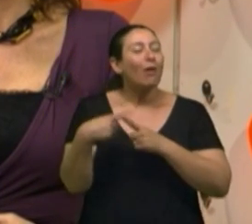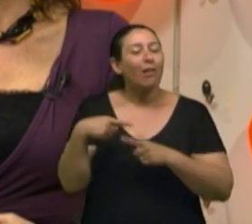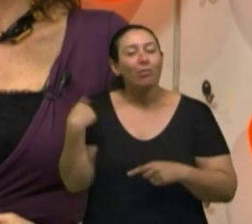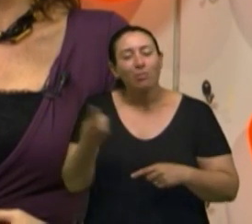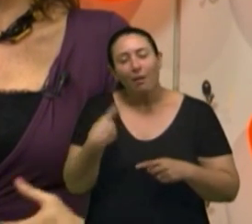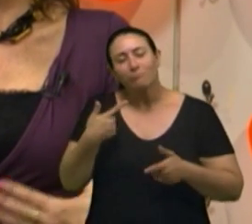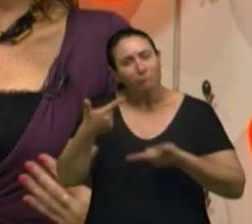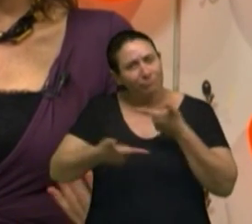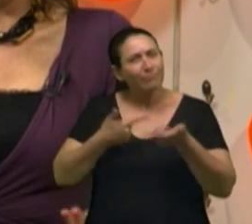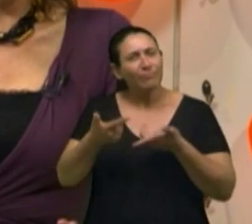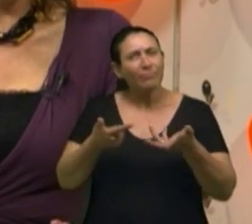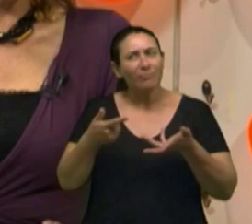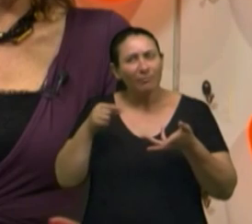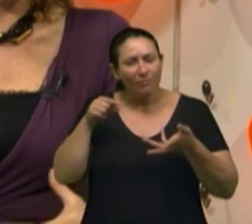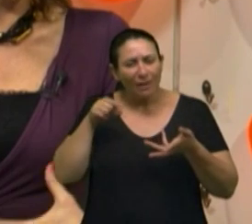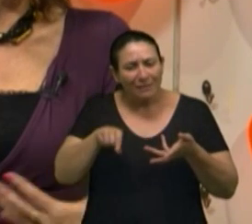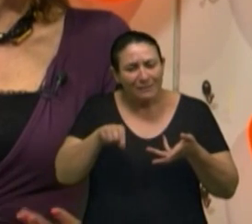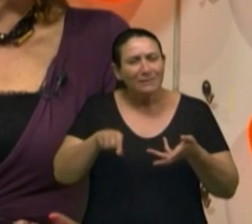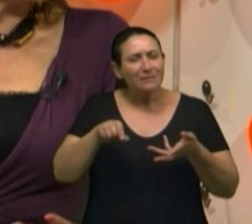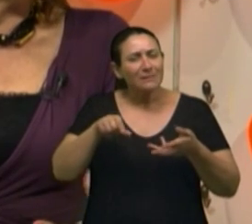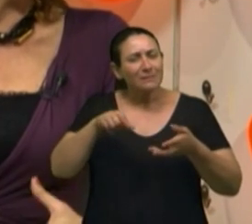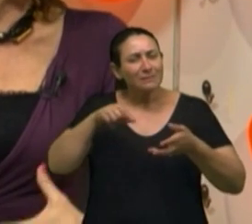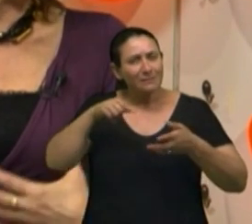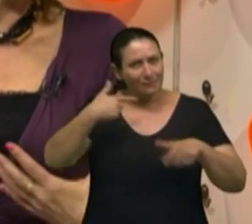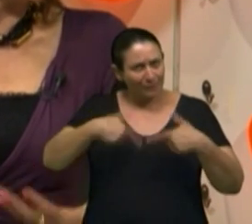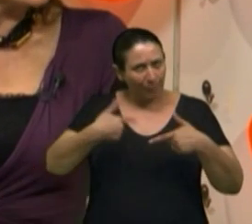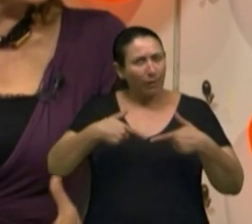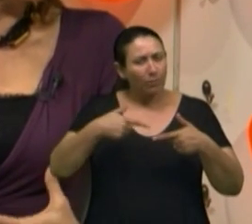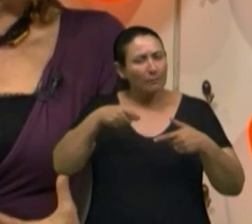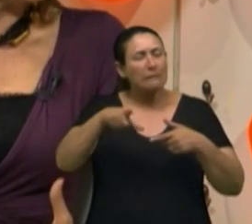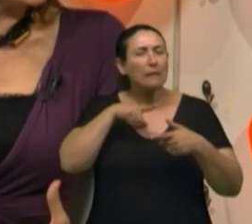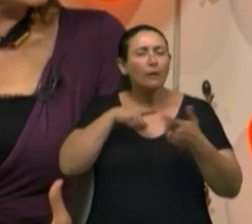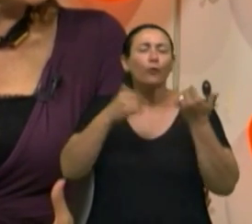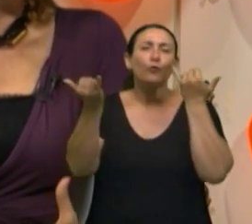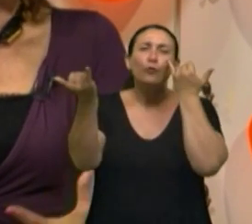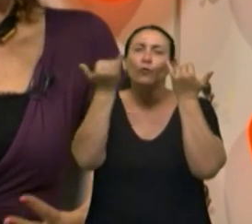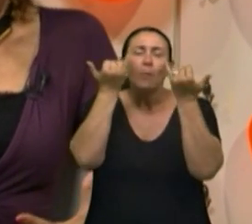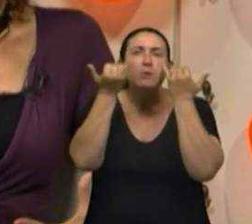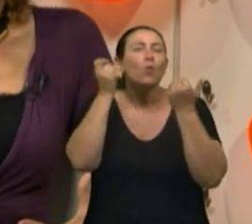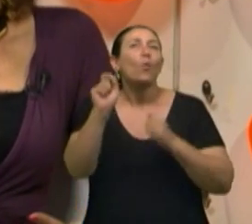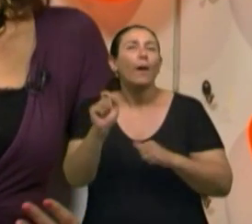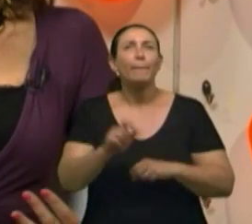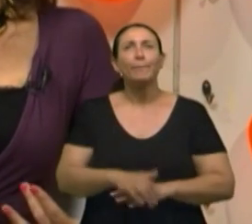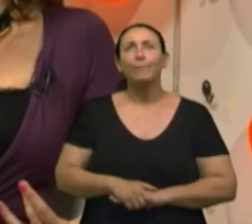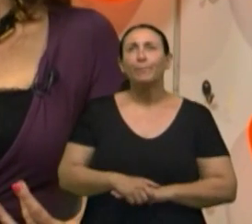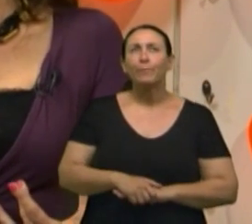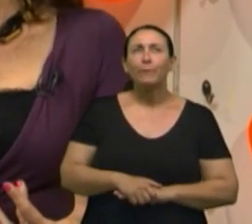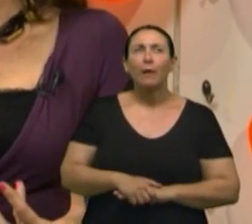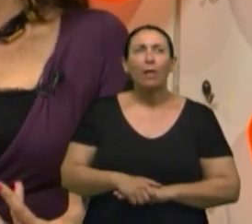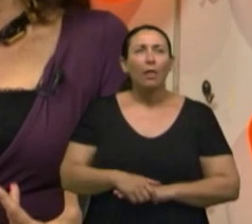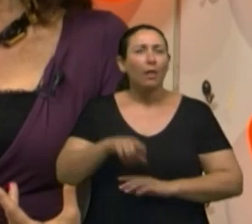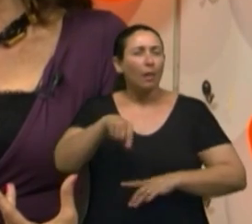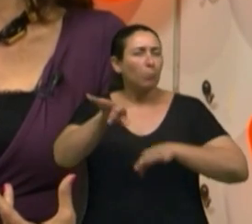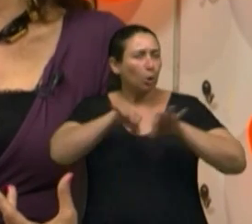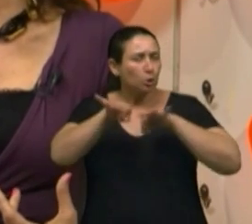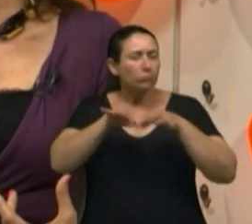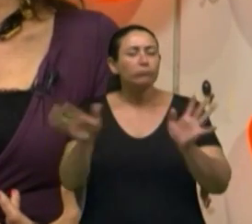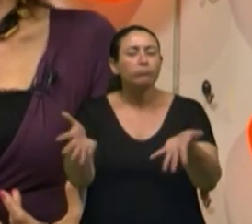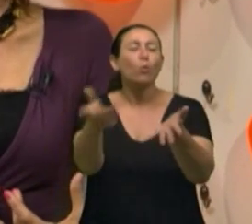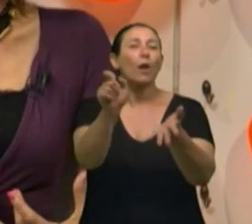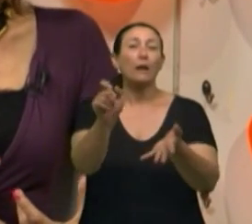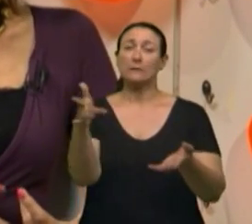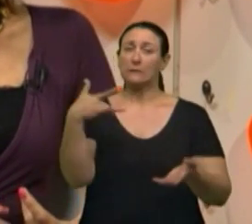Então, ele se constitui de informações referentes a saúde,